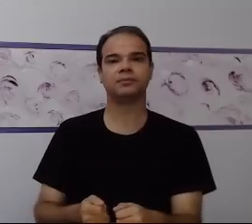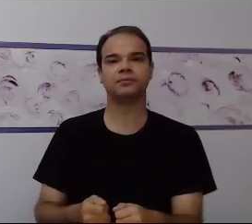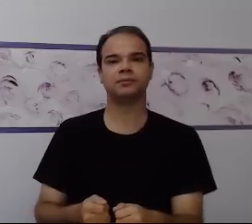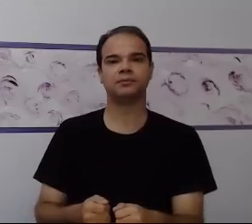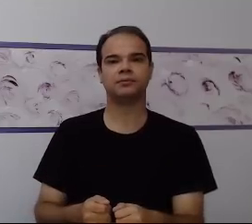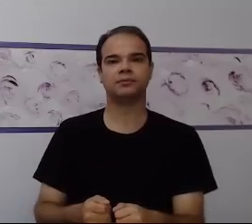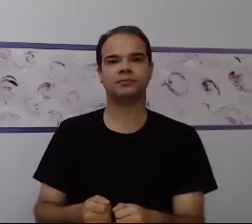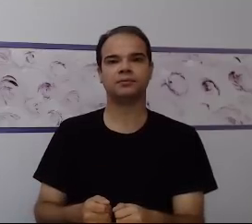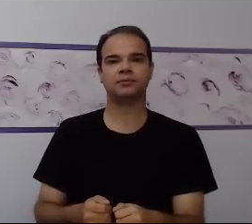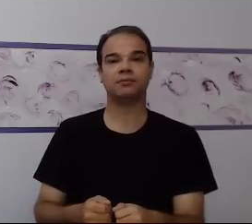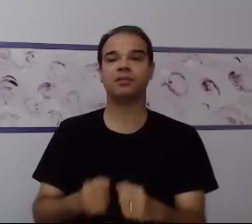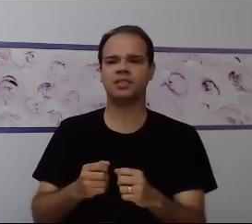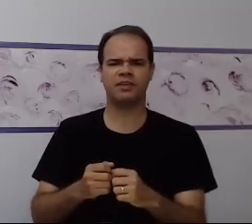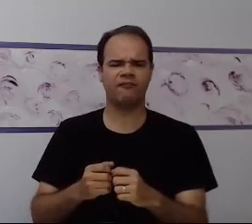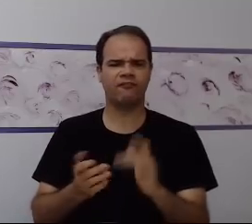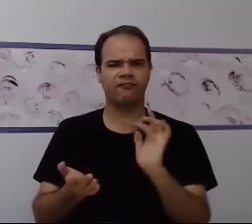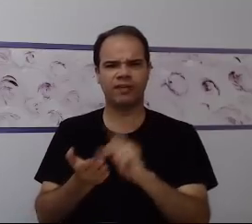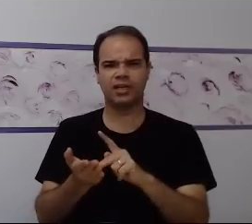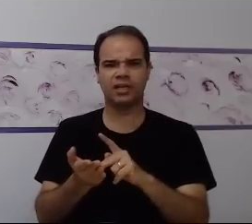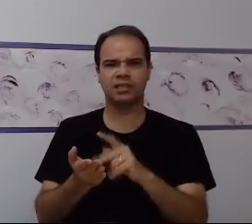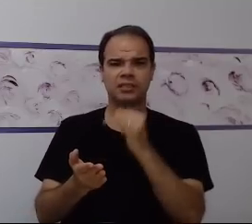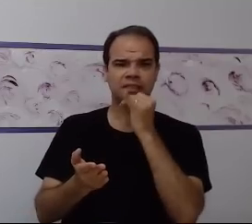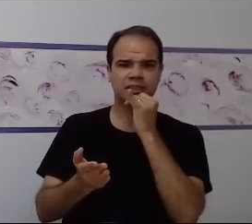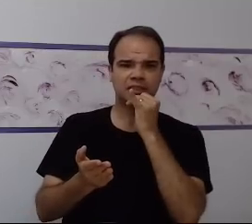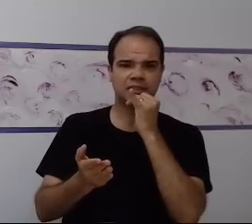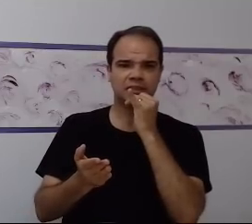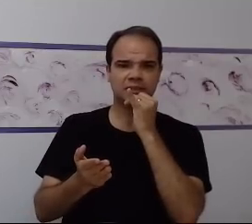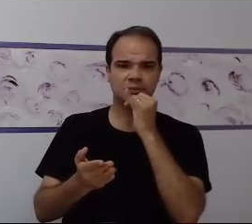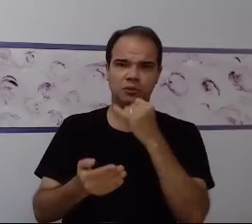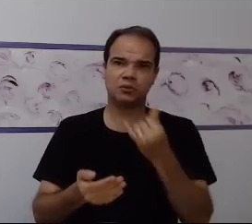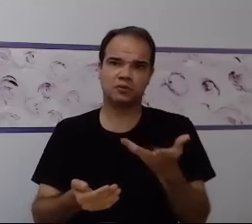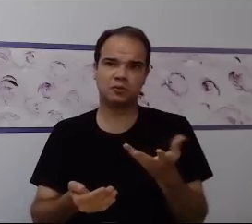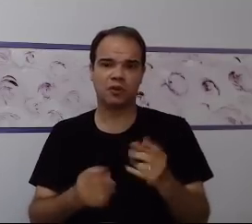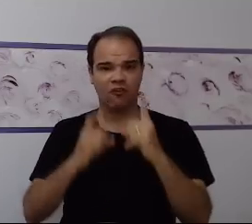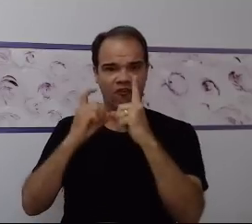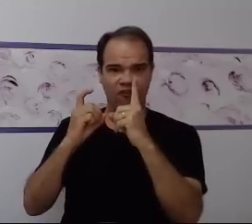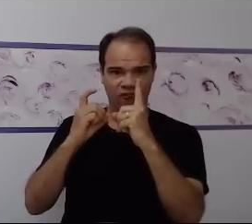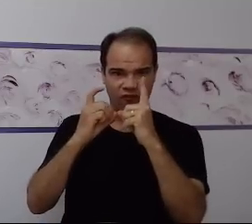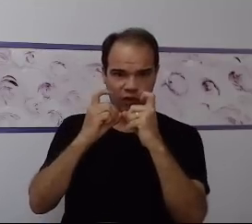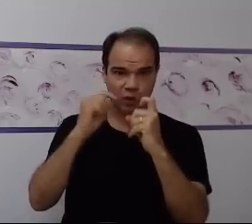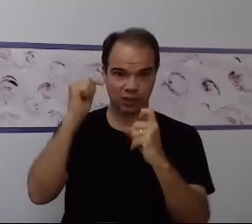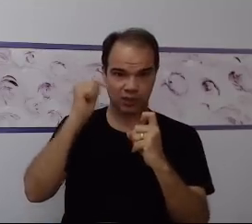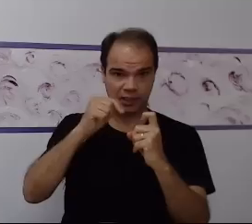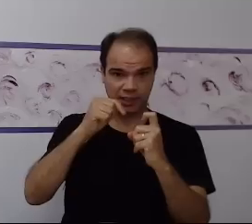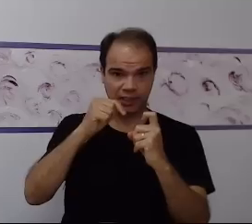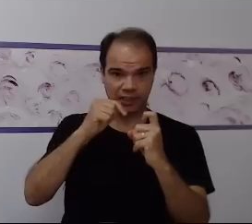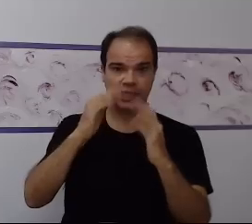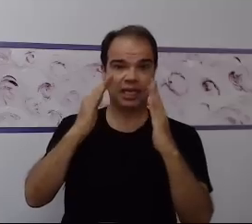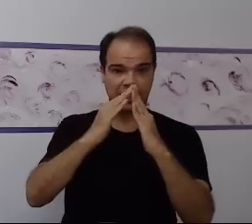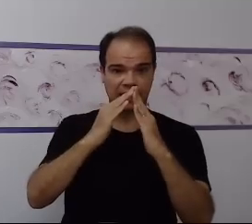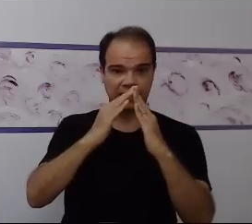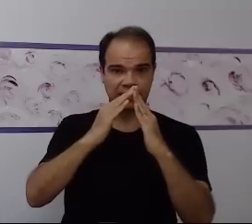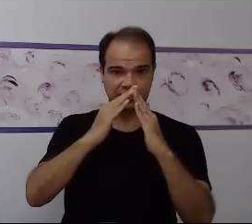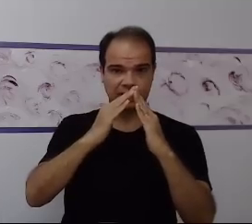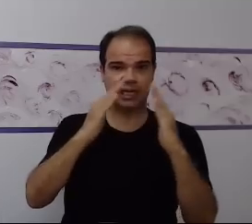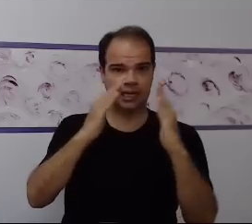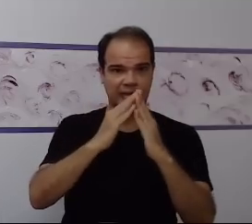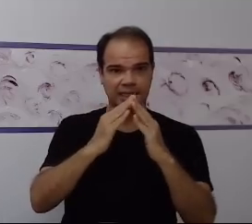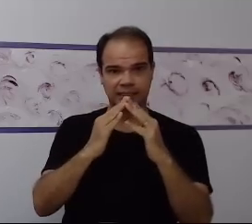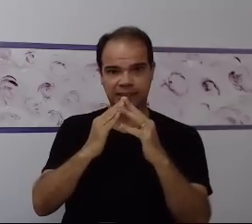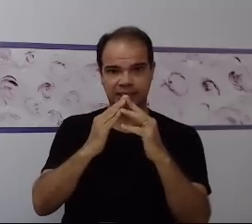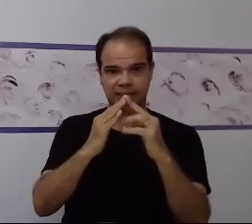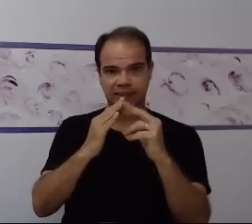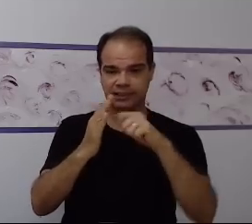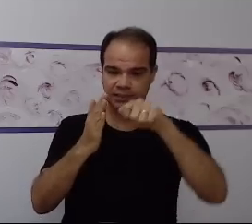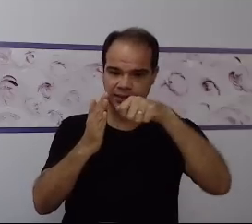mais real se torna mais significativo. Ela consegue presenciar, ela consegue lembrar daquilo que ela já vivenciou. Dentro da realidade